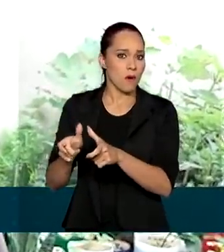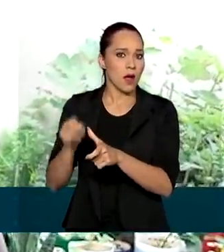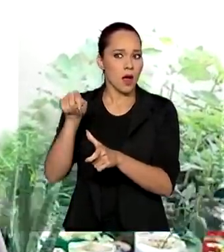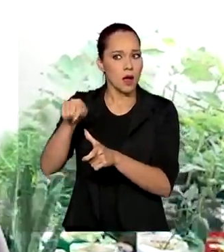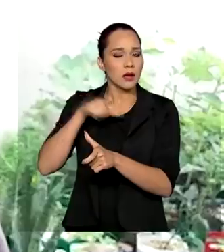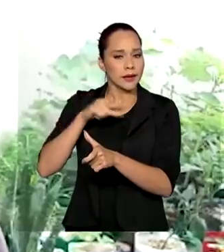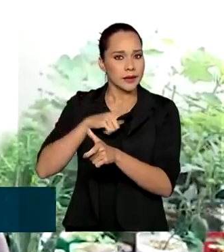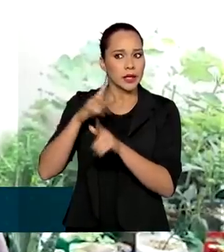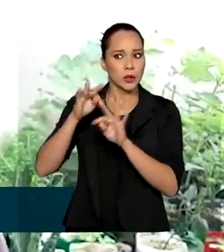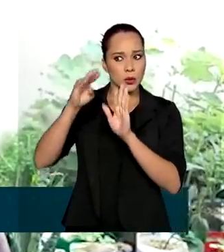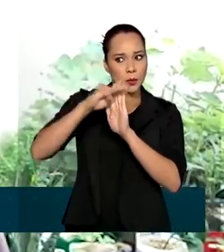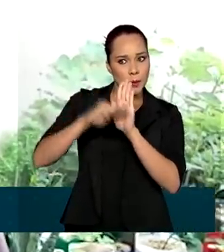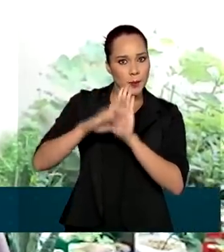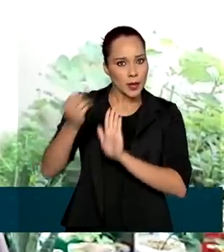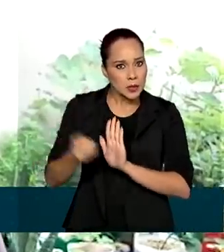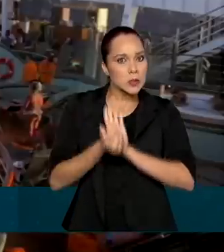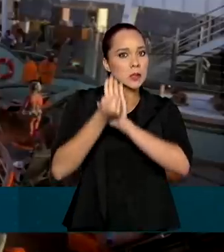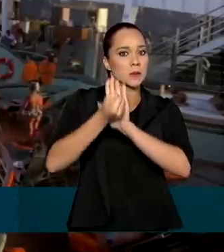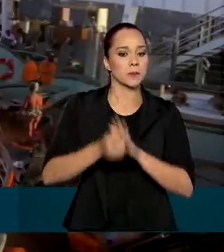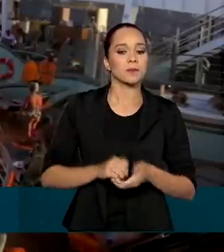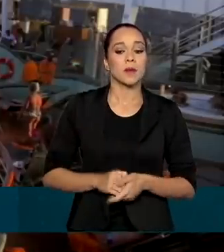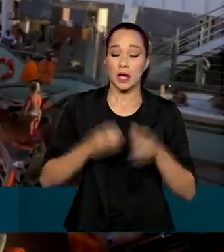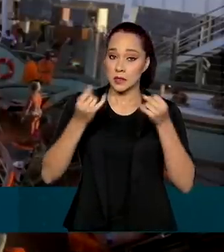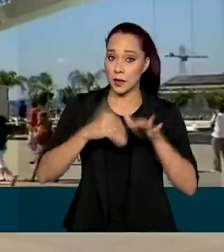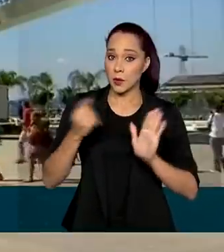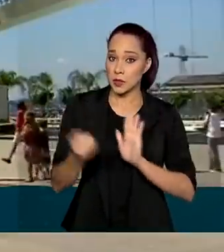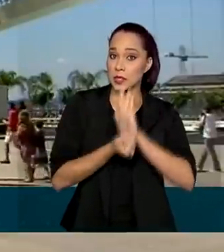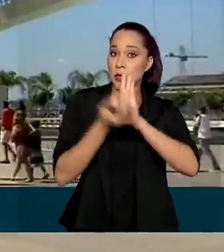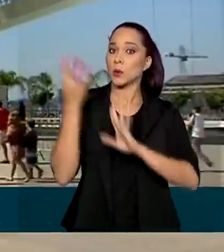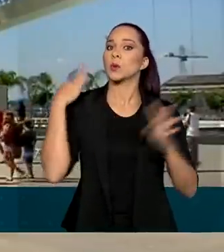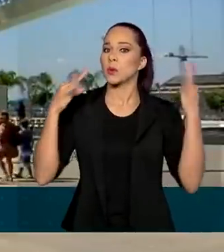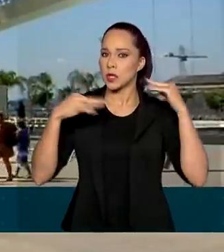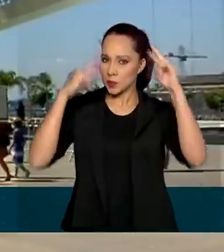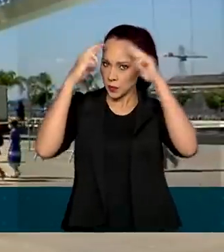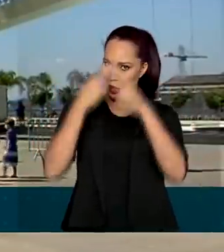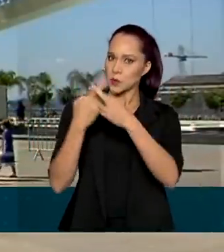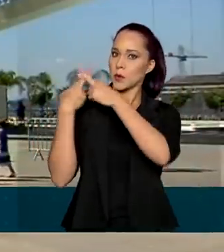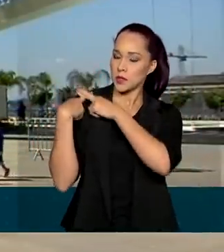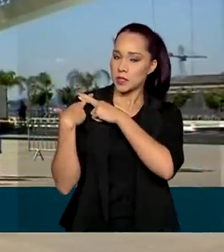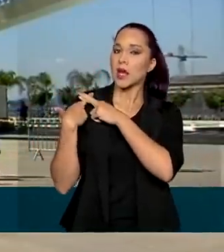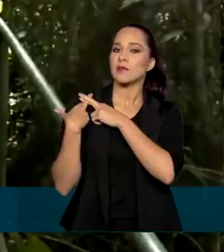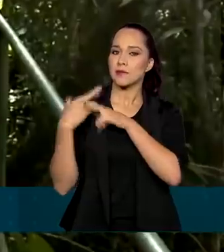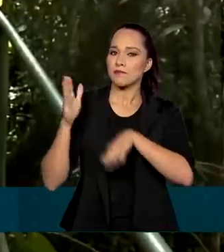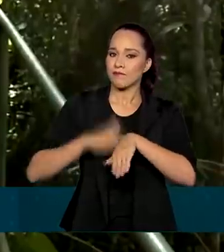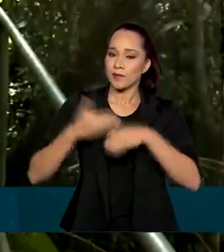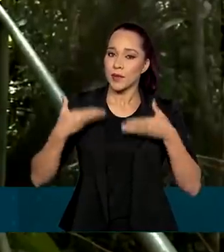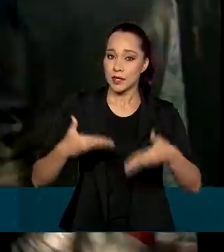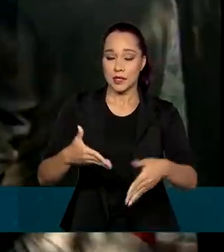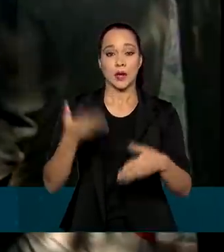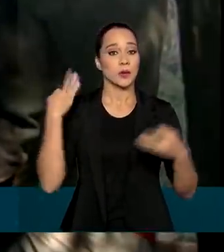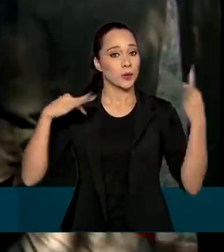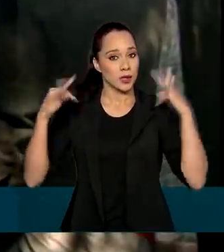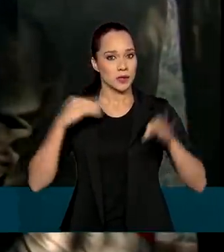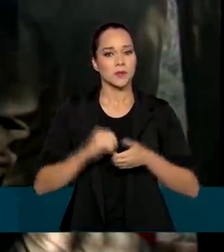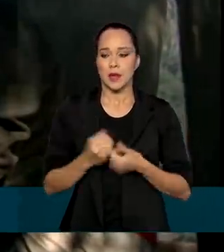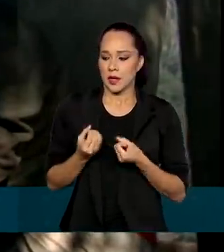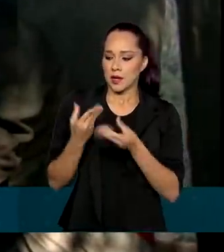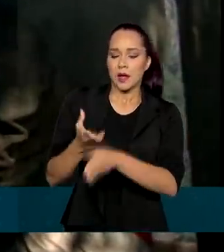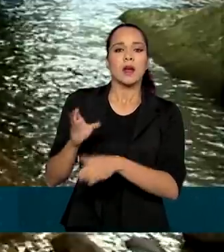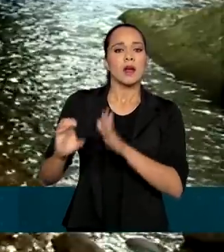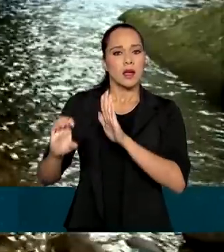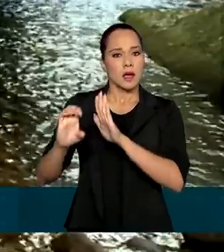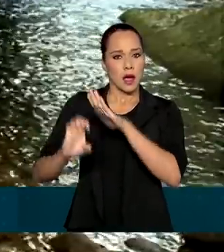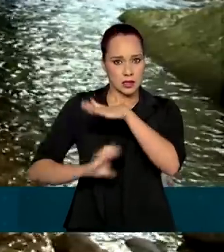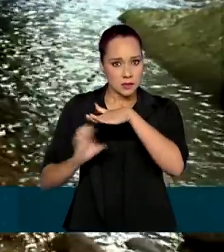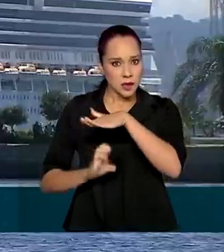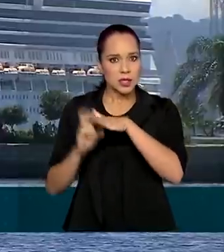que tem esse selo. A Júlia fala do selo turismo responsável do Ministério do Turismo e é dado às empresas que estão seguindo